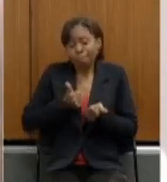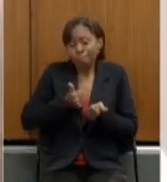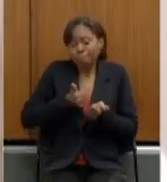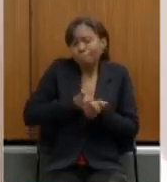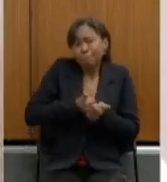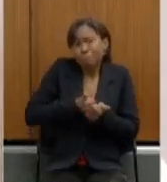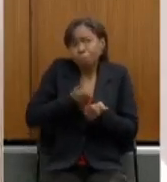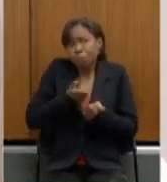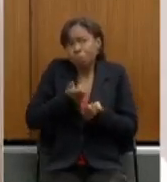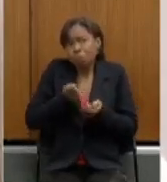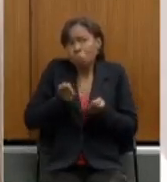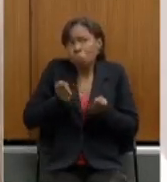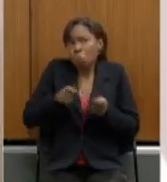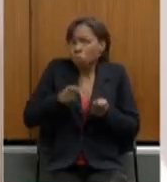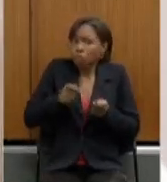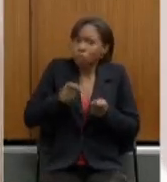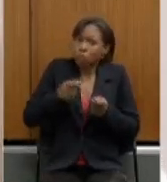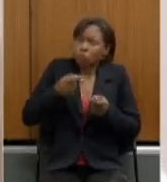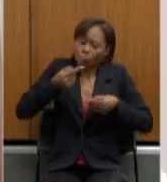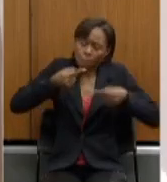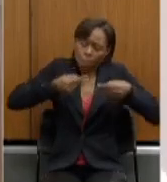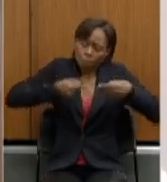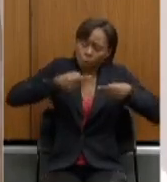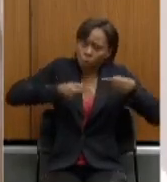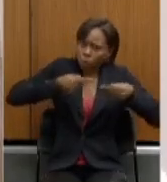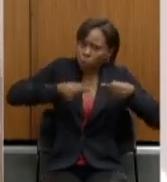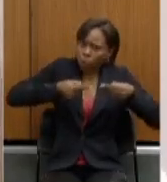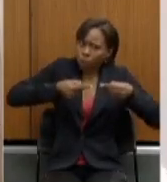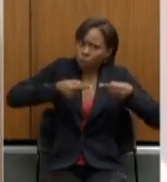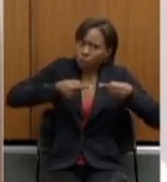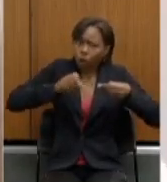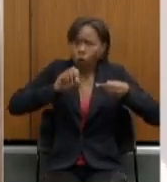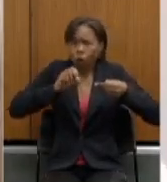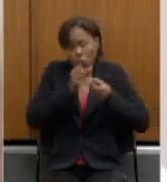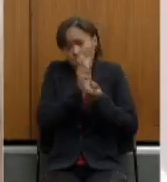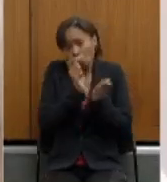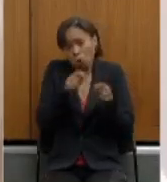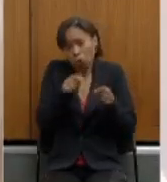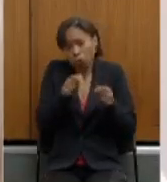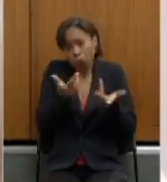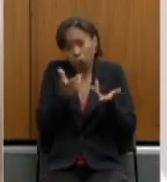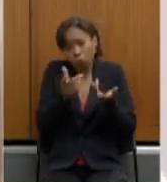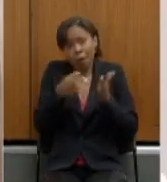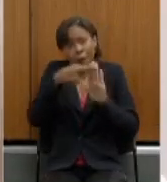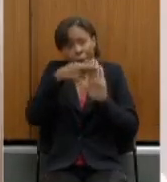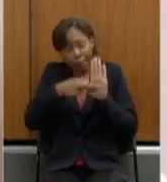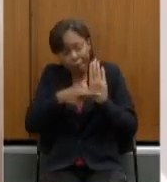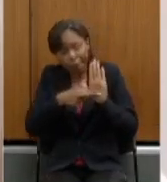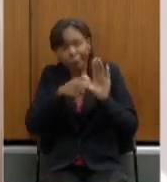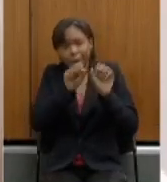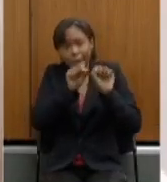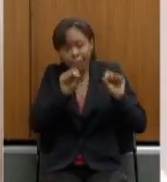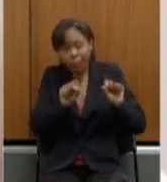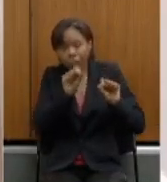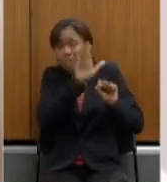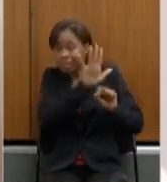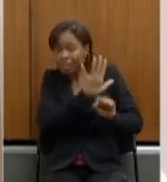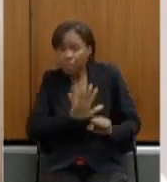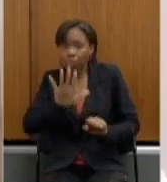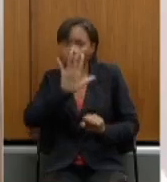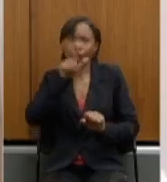não só politicamente possível, como atuarialmente possível do regime geral, essa é uma tentativa, né? Que a gente está fazendo um